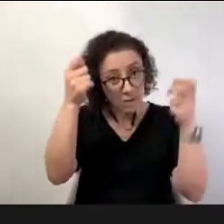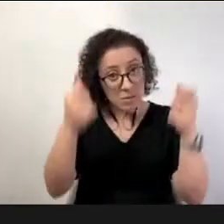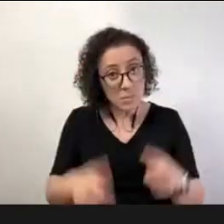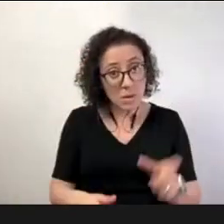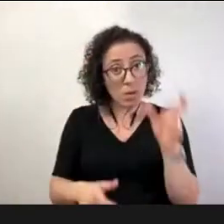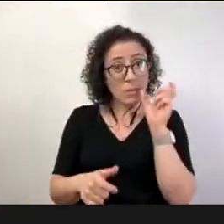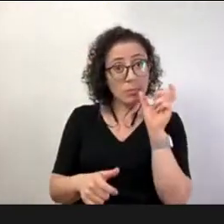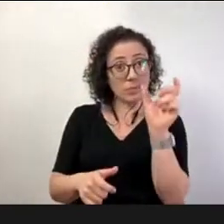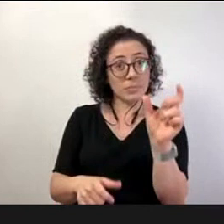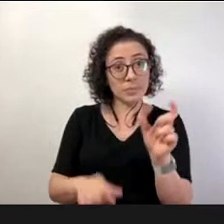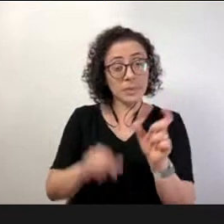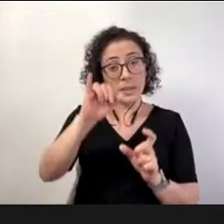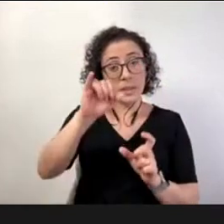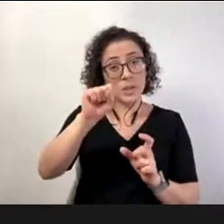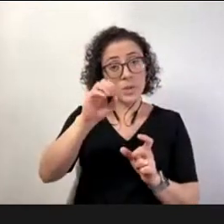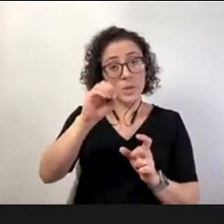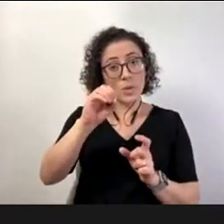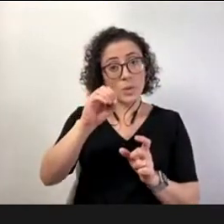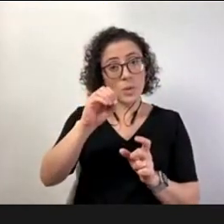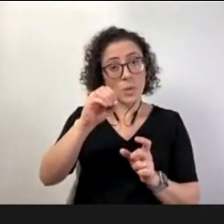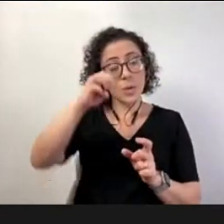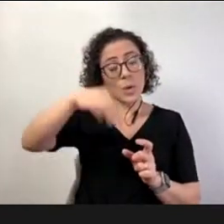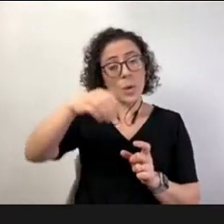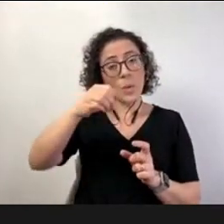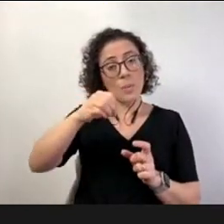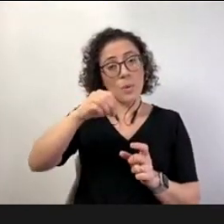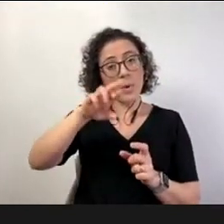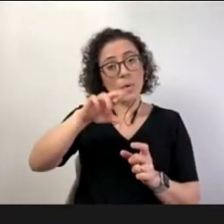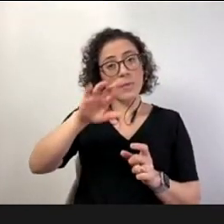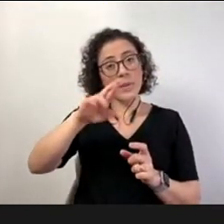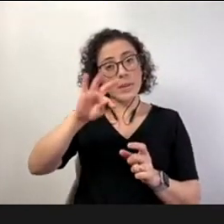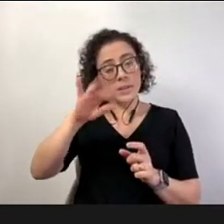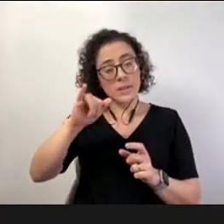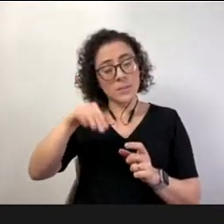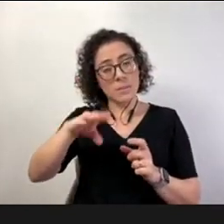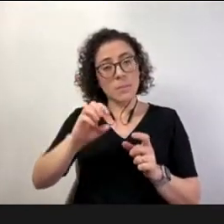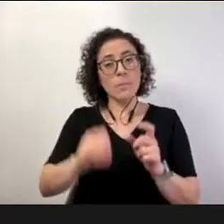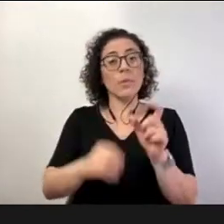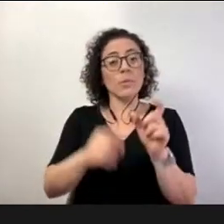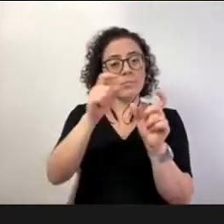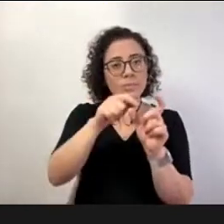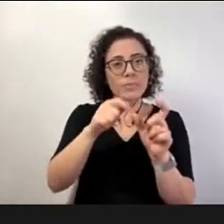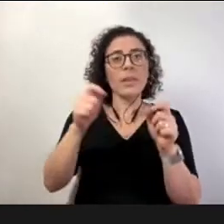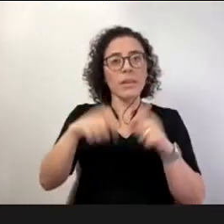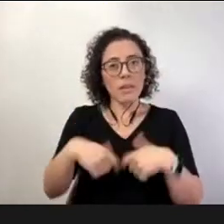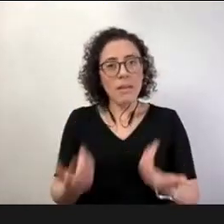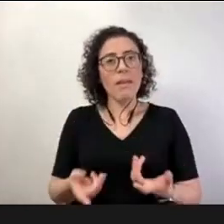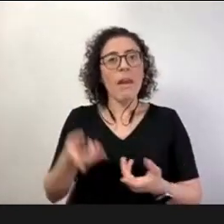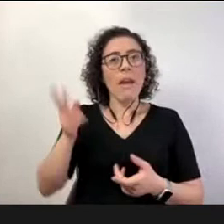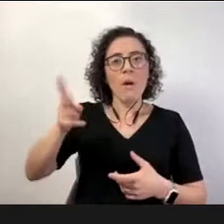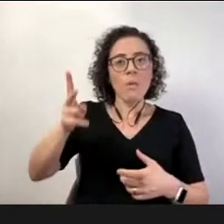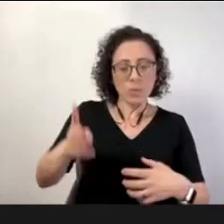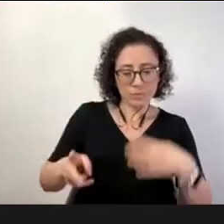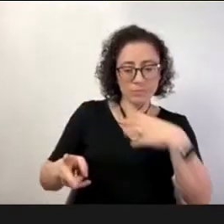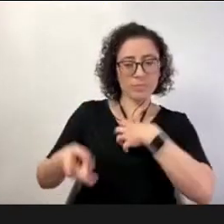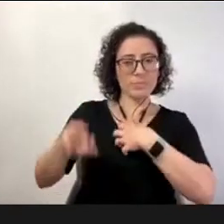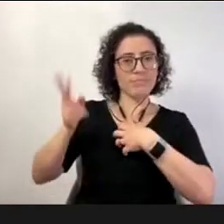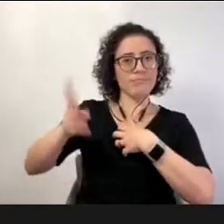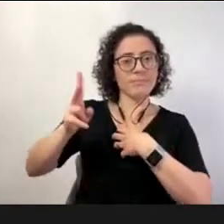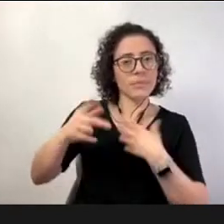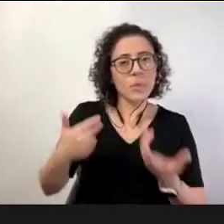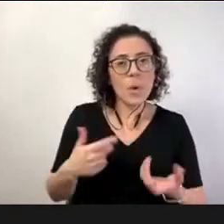serviço também e junto com o aluno e com o aluno real o senhor traz muito essa a